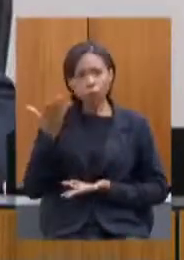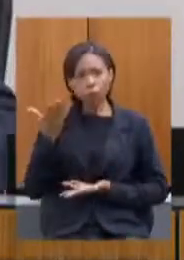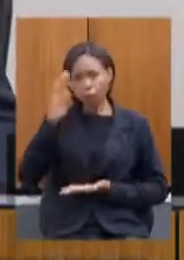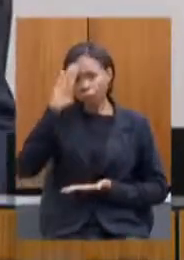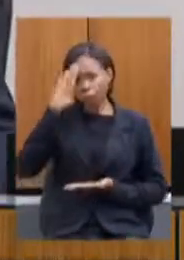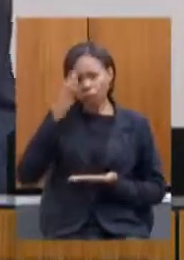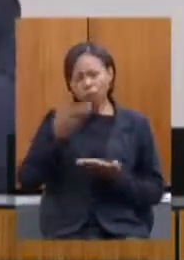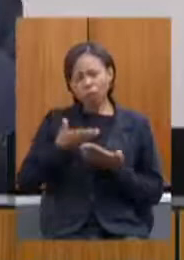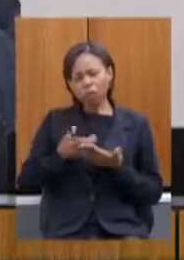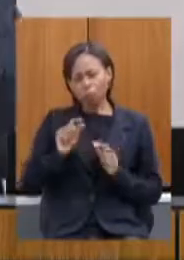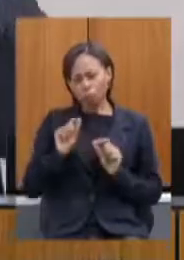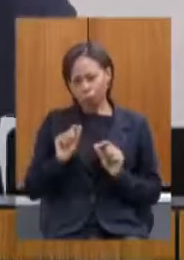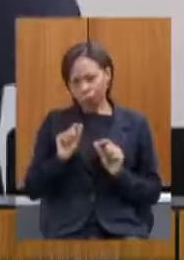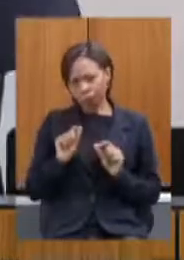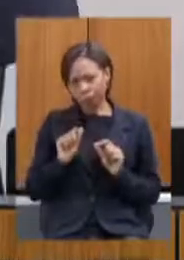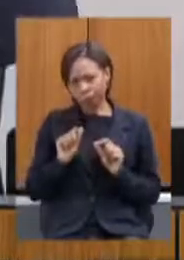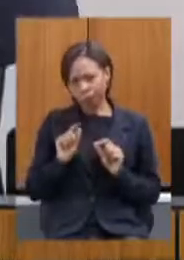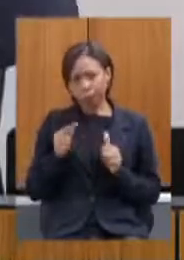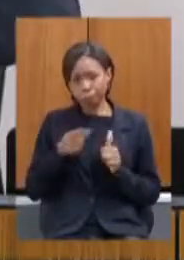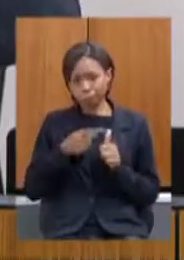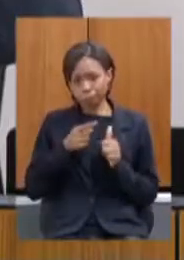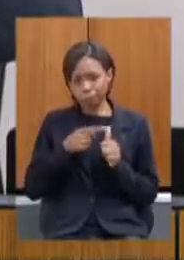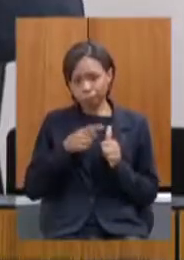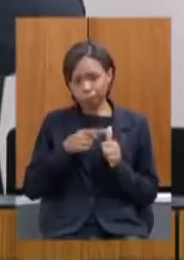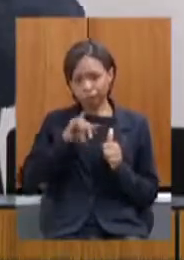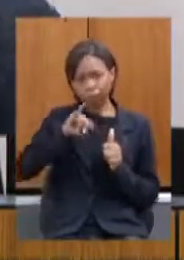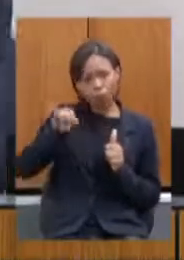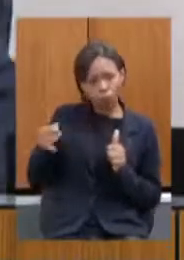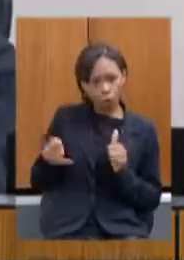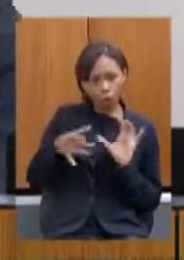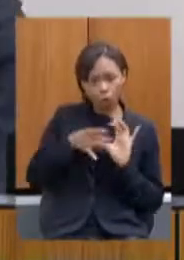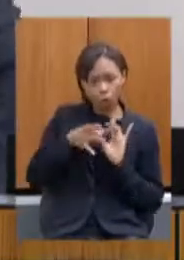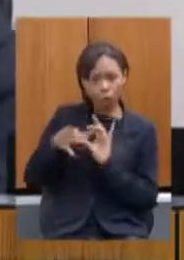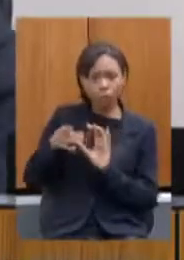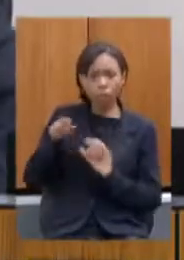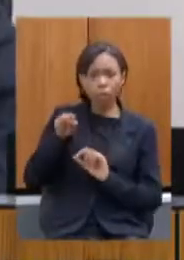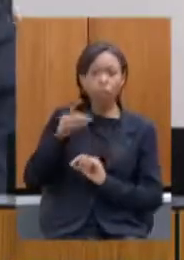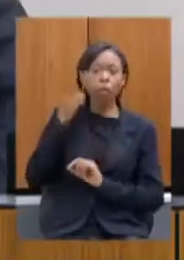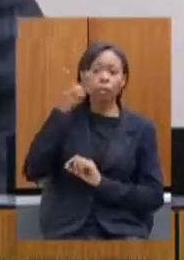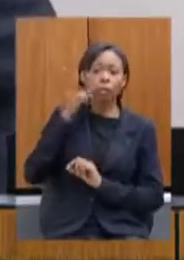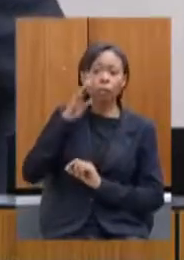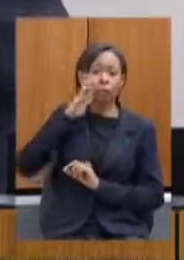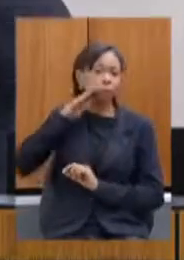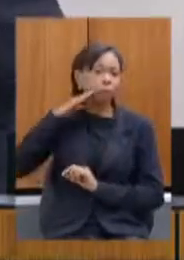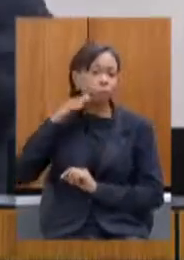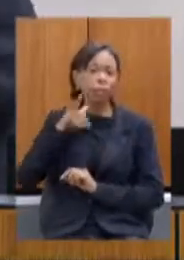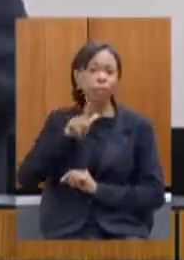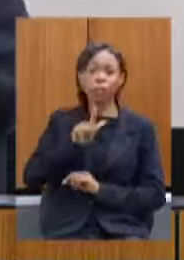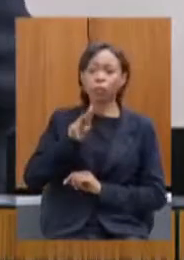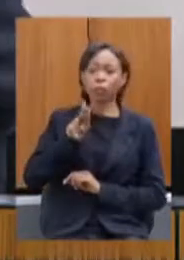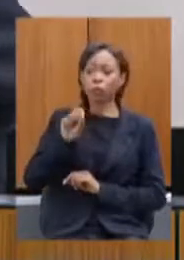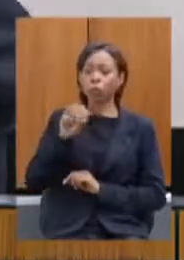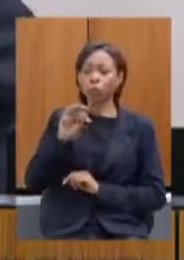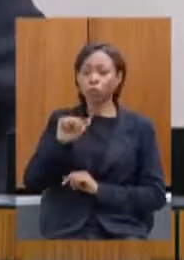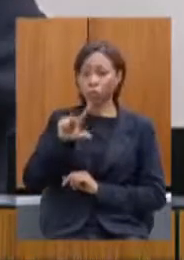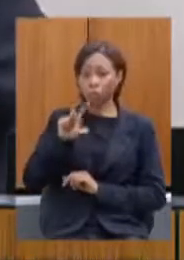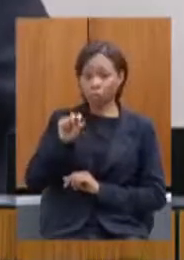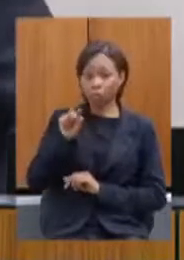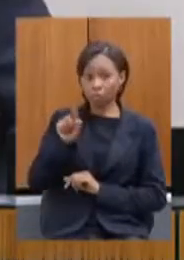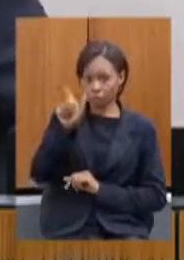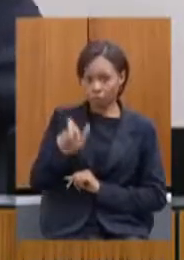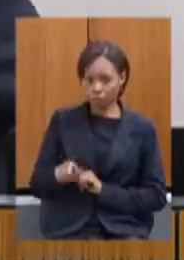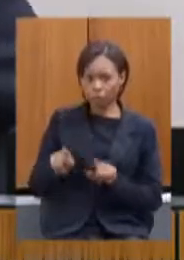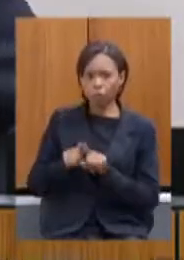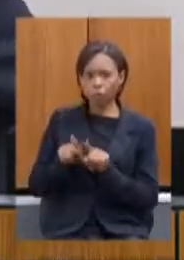primeiro eu queria pegar o gancho aqui da deputada Beatriz e deputado Gustavo deixou aí como